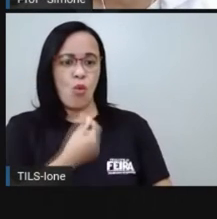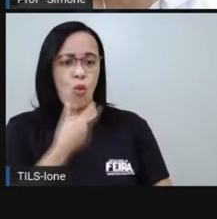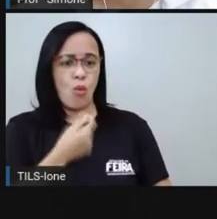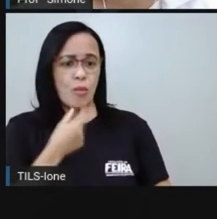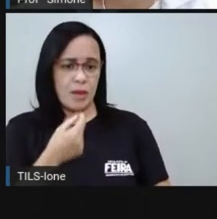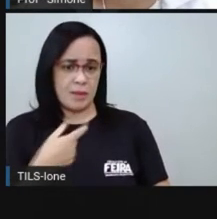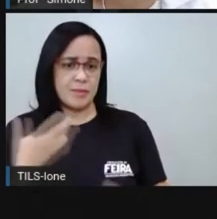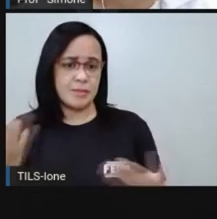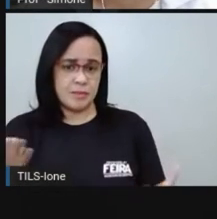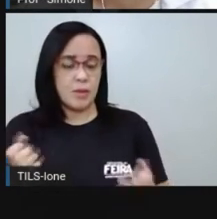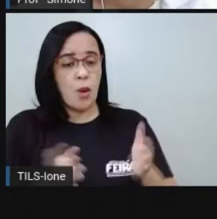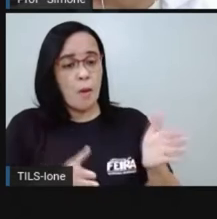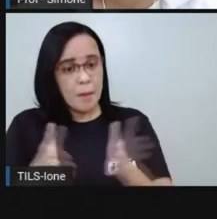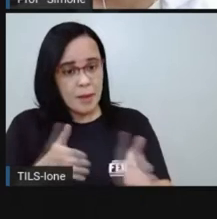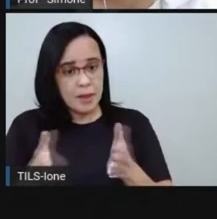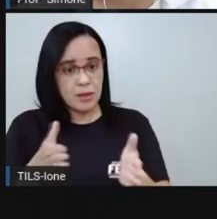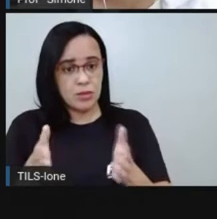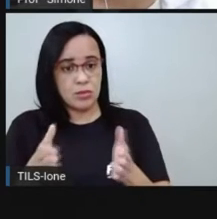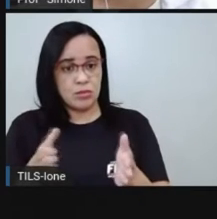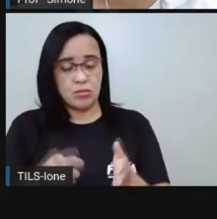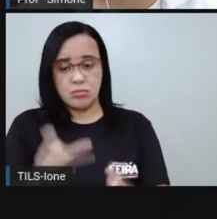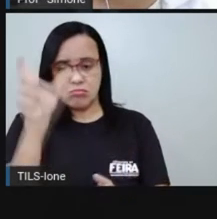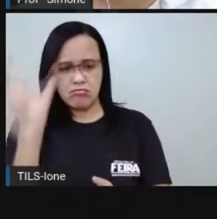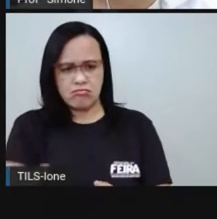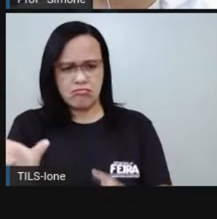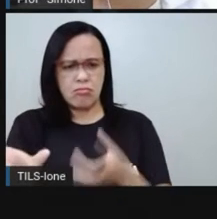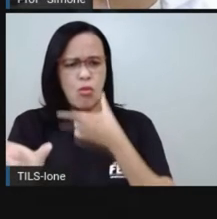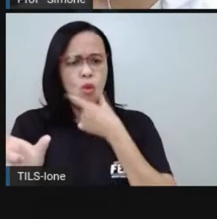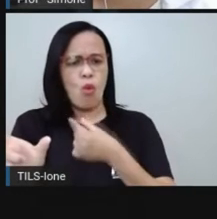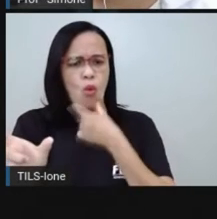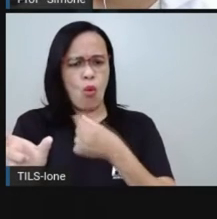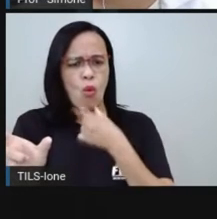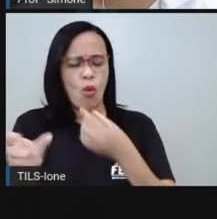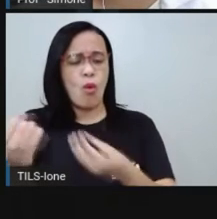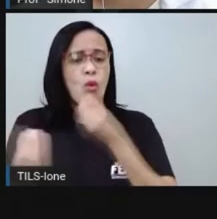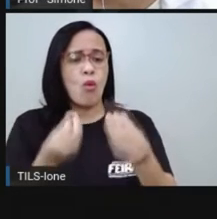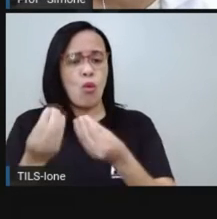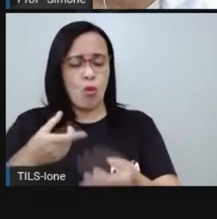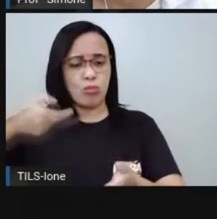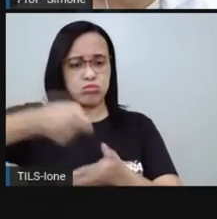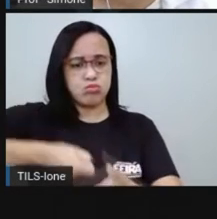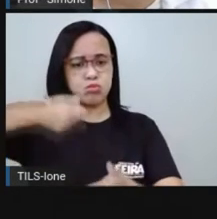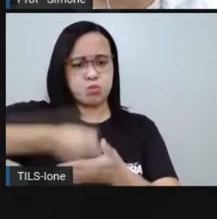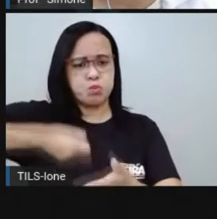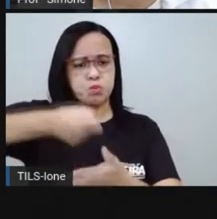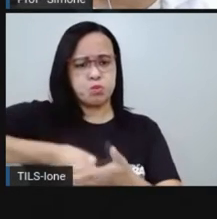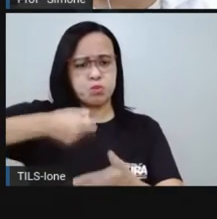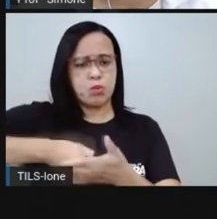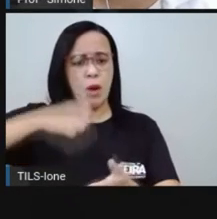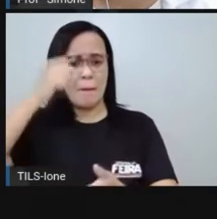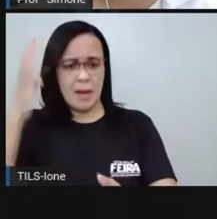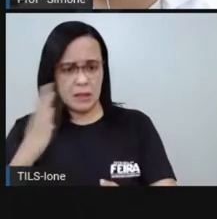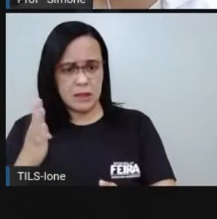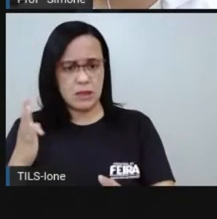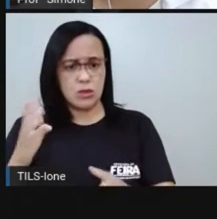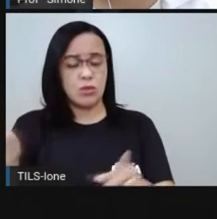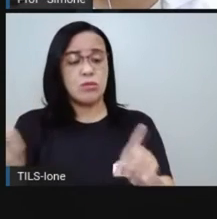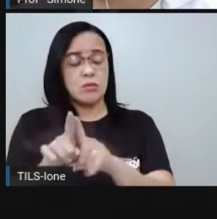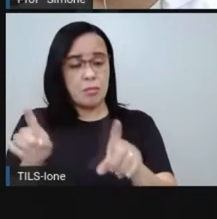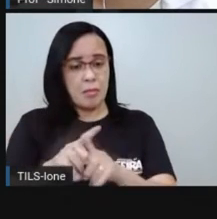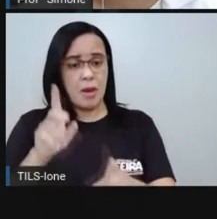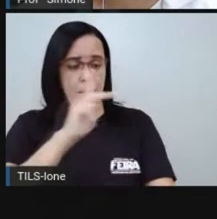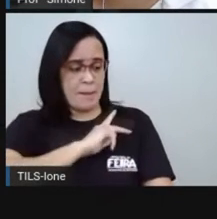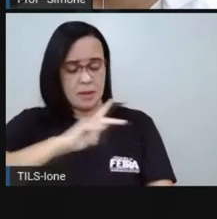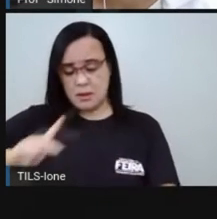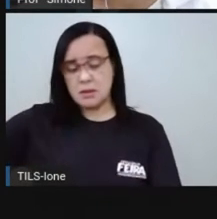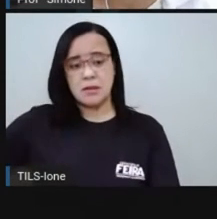Aqui foi um deles. Getúlio Vargas se tornou ditador do Brasil, se tornou presidente pela força de